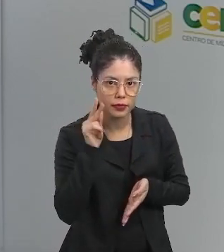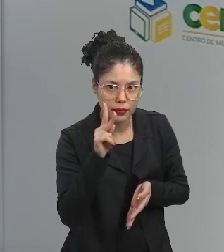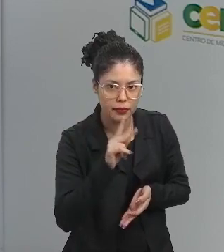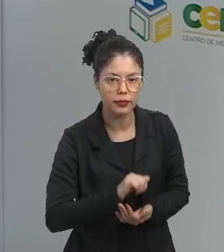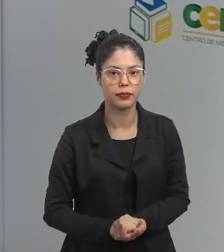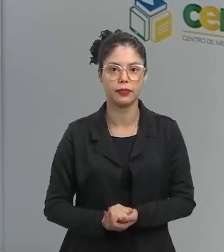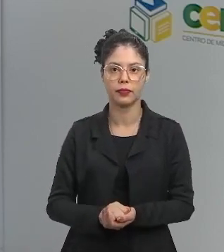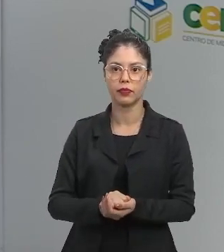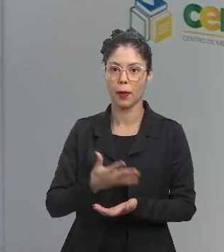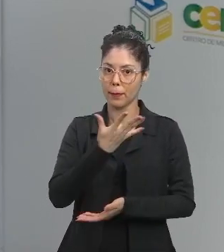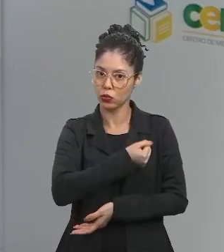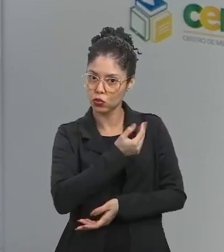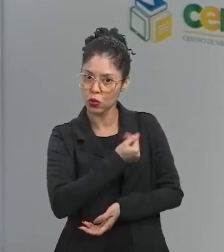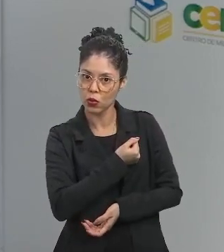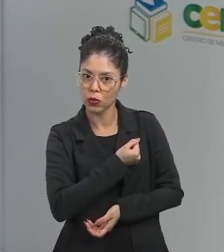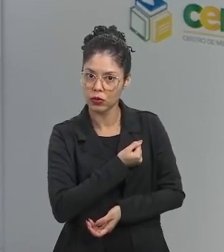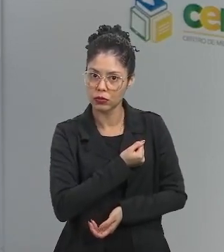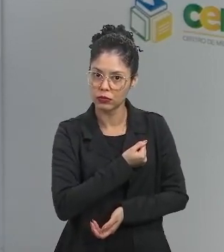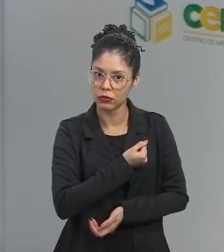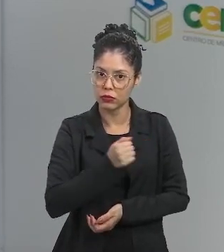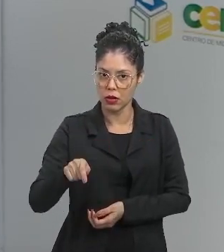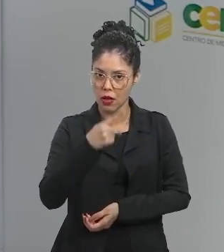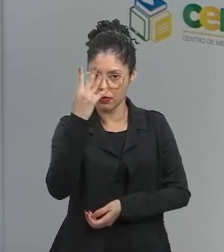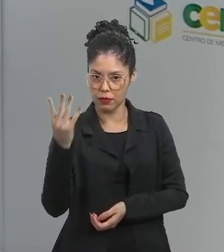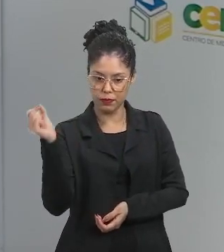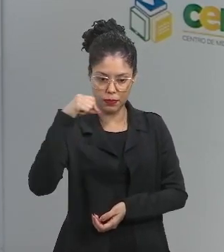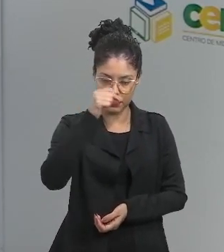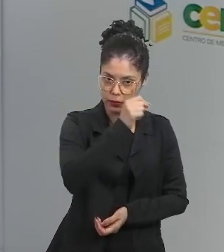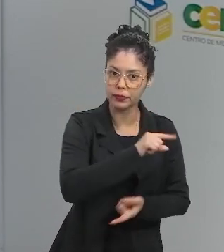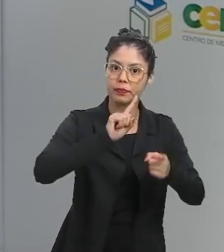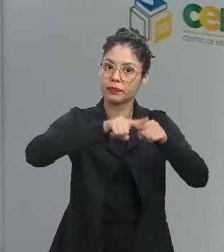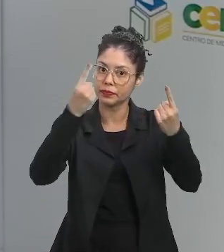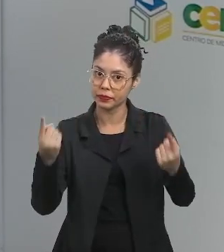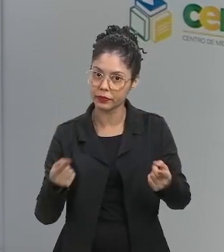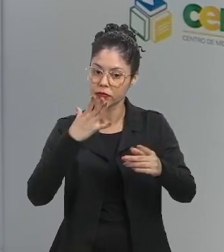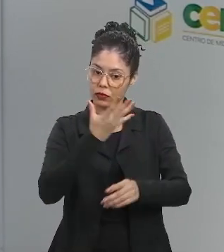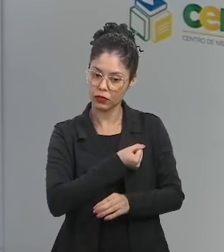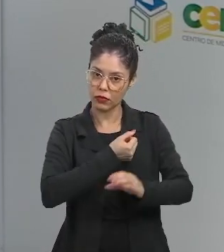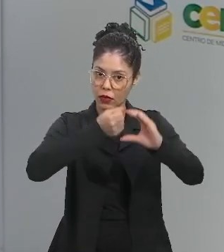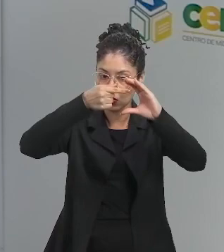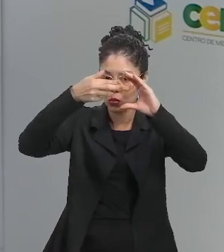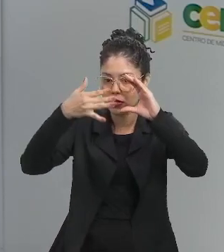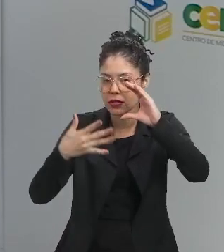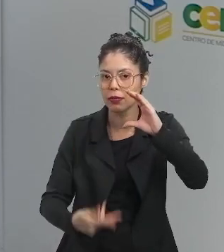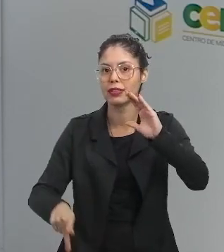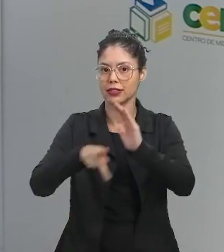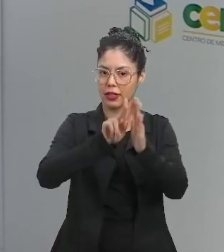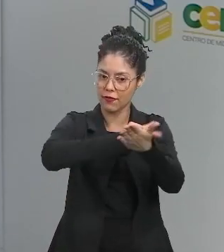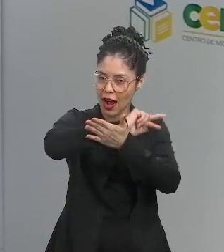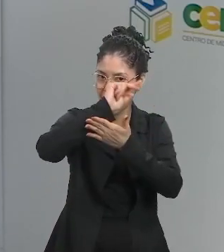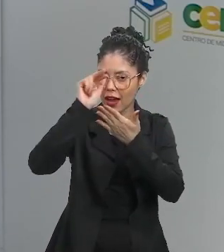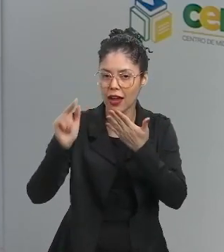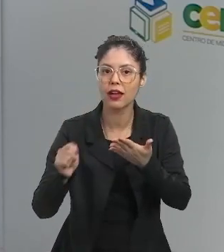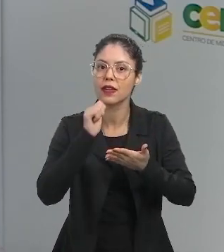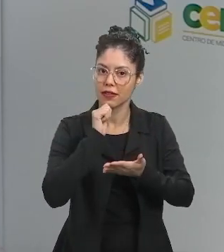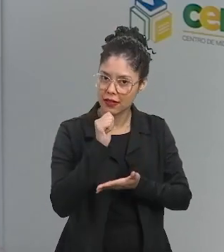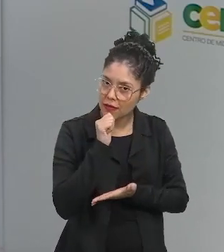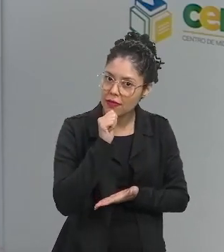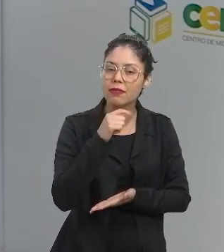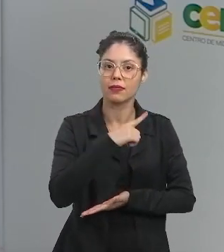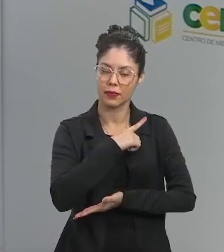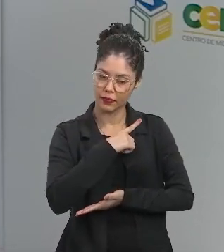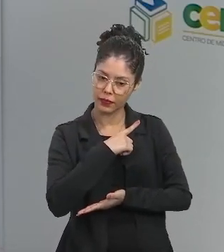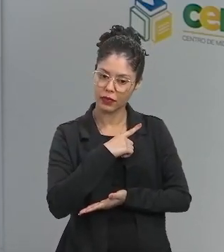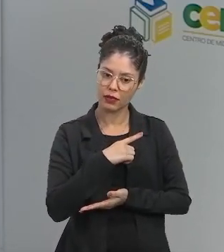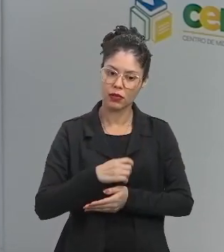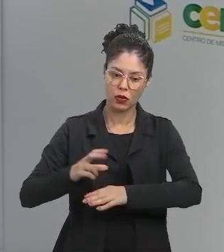Então, não é pelo número só de abelhas, mas pelo número de espécies de abelhas, o número de espécies